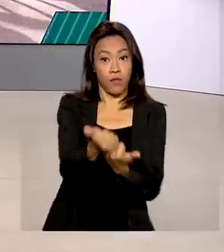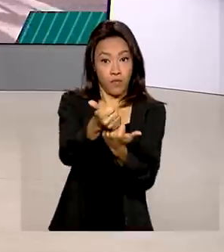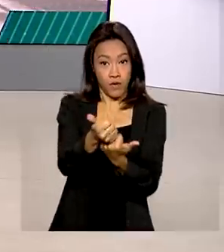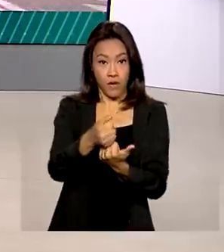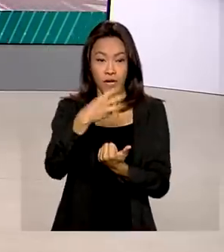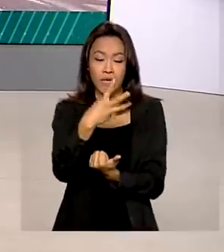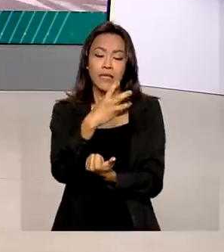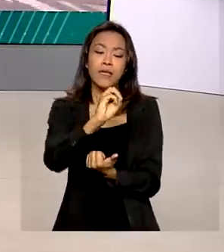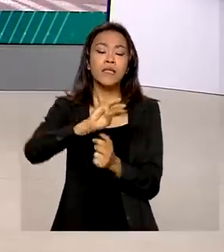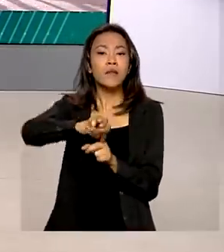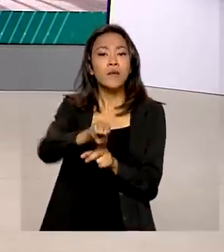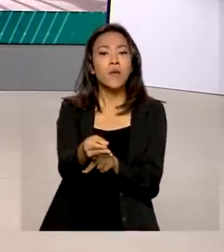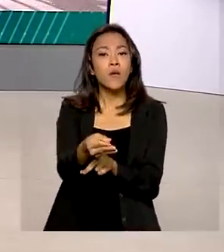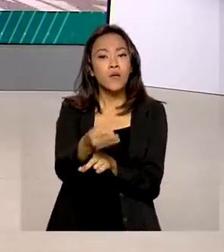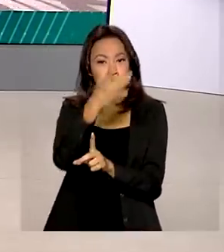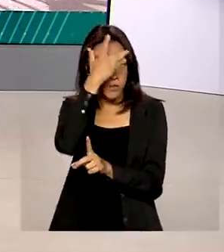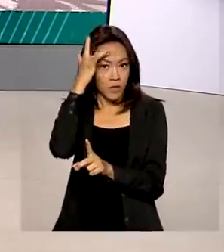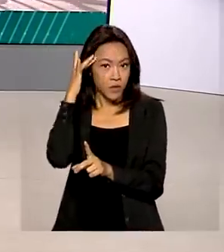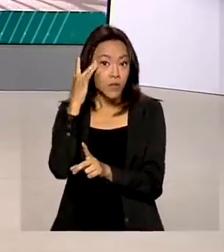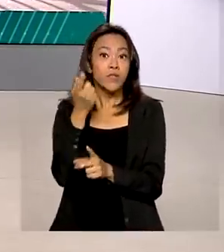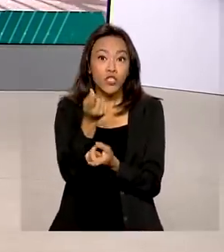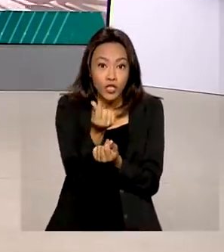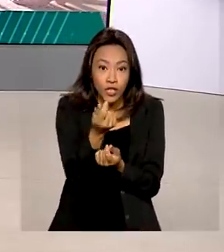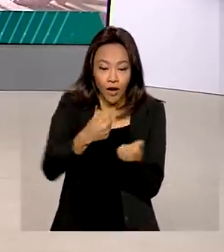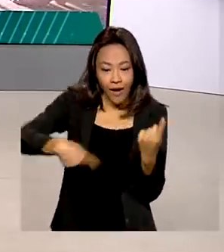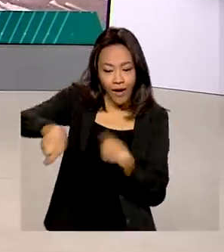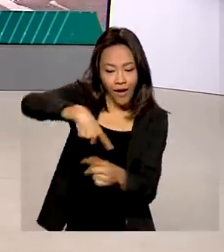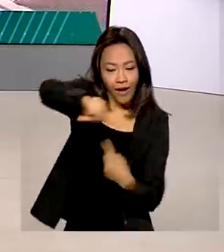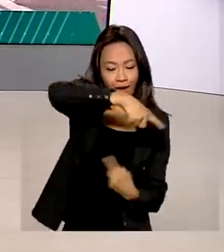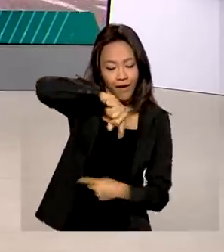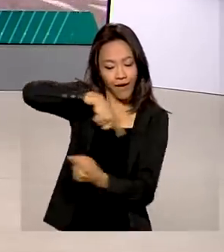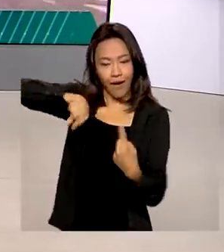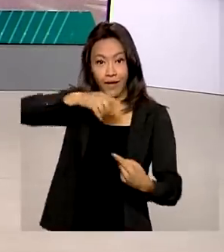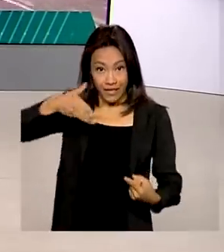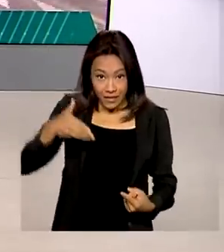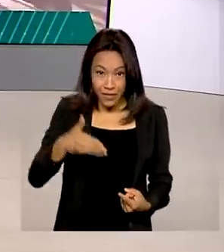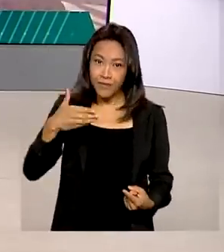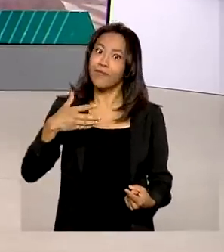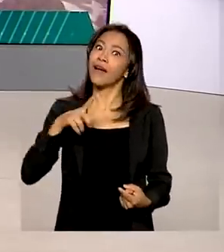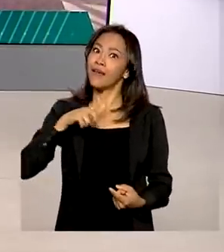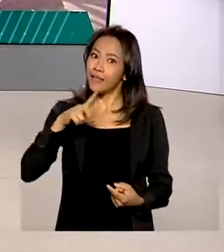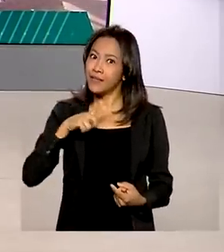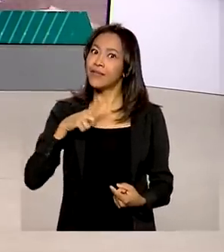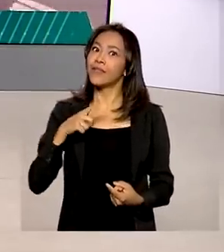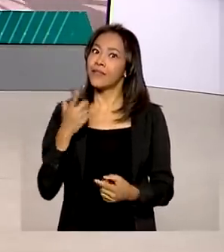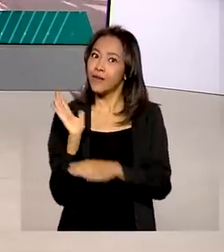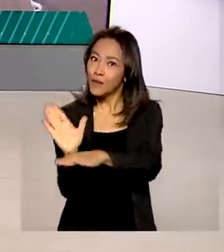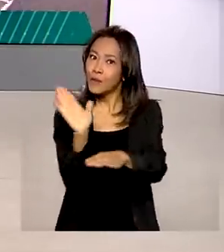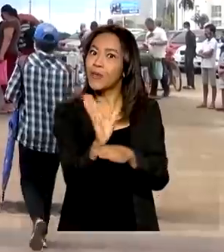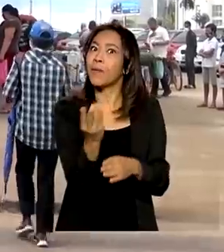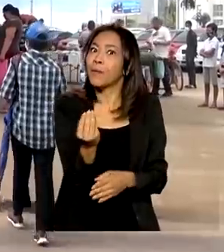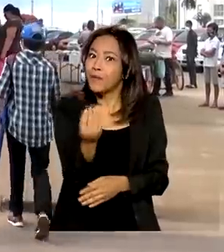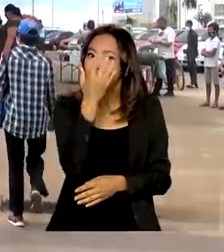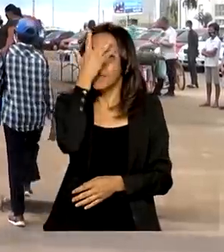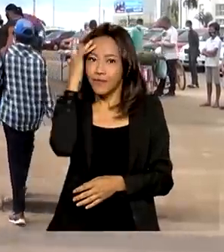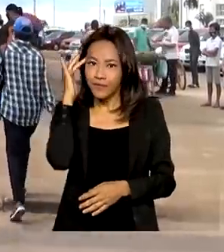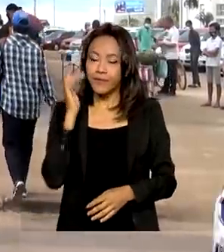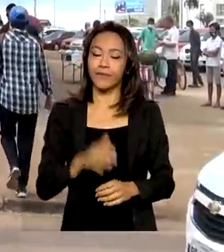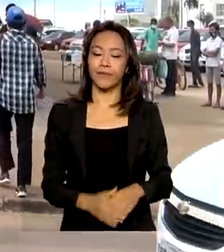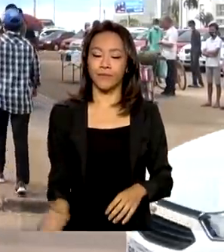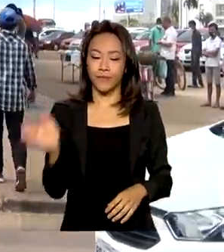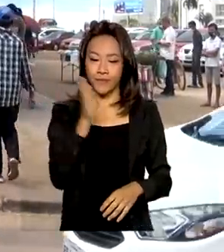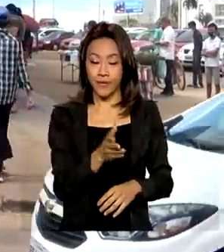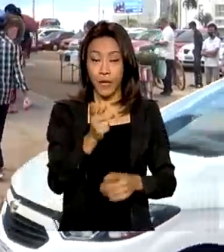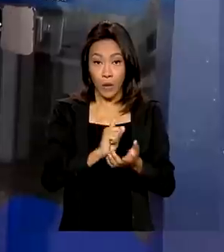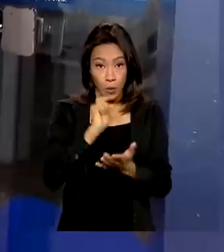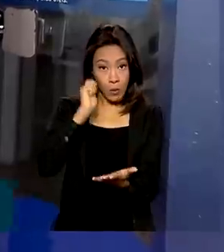de pessoas. Mais do que movimentar a economia, a medida deve tirar muita gente do vermelho. O pagamento